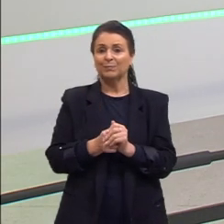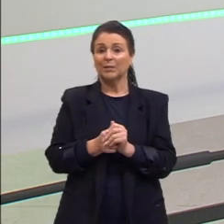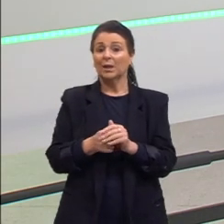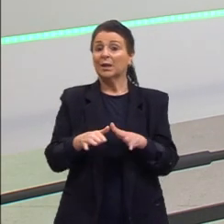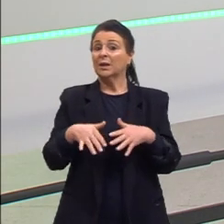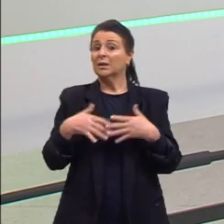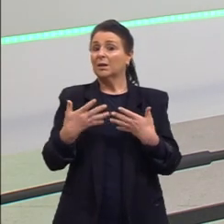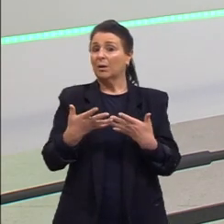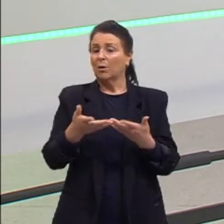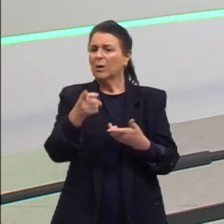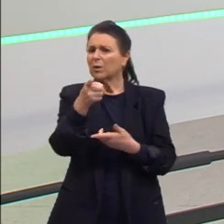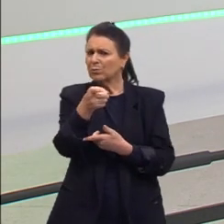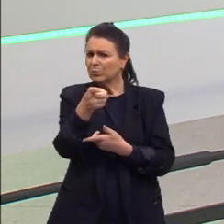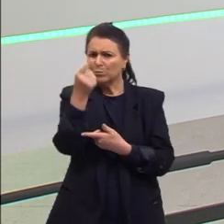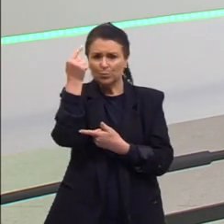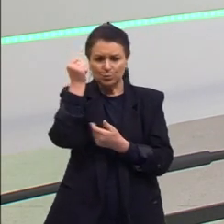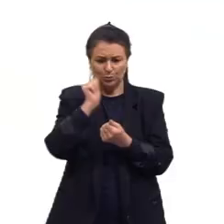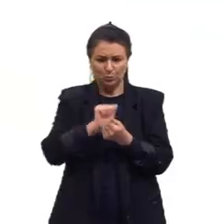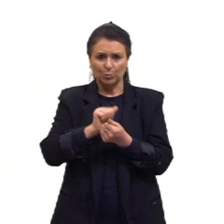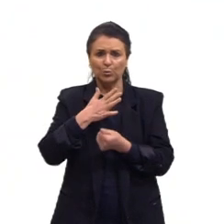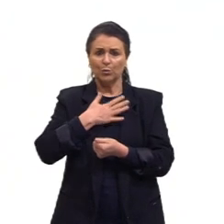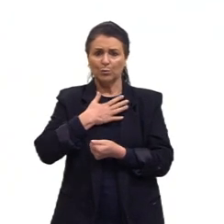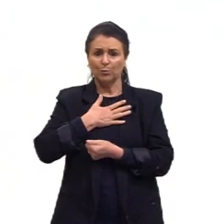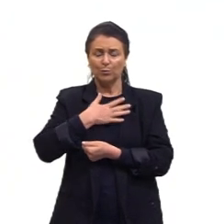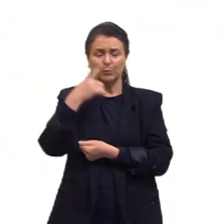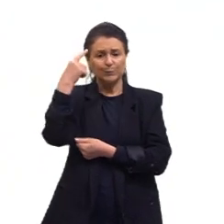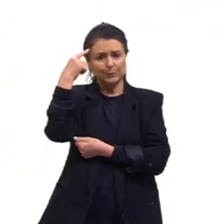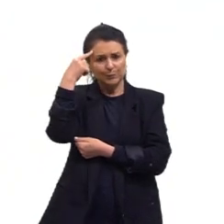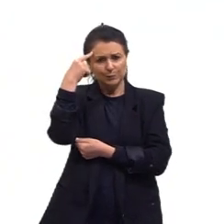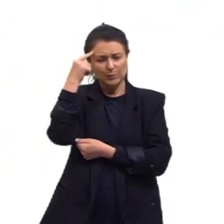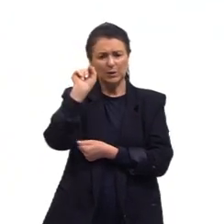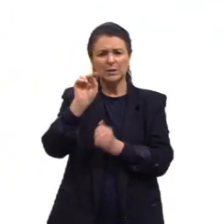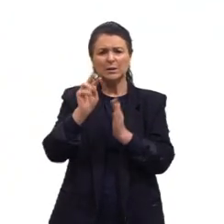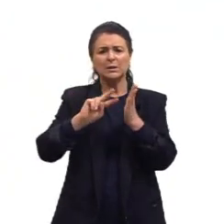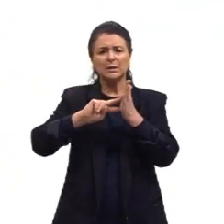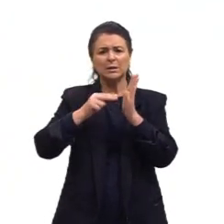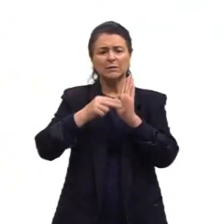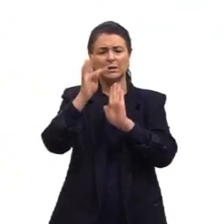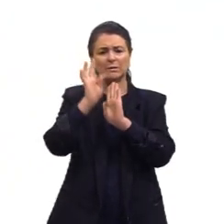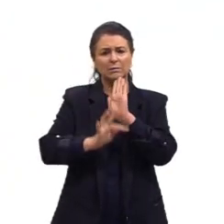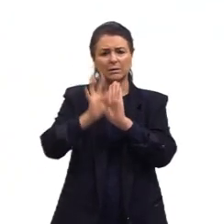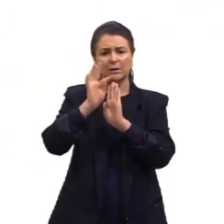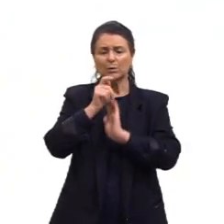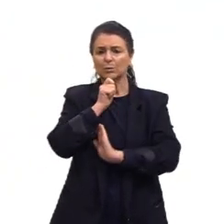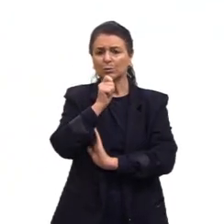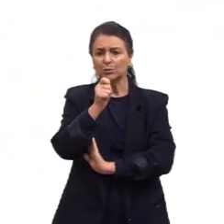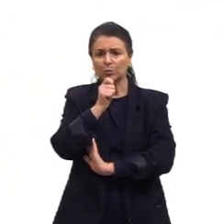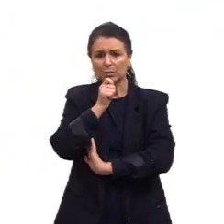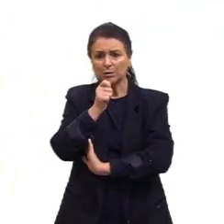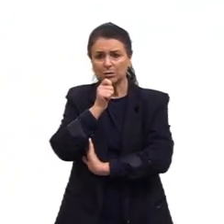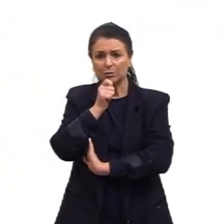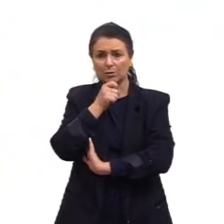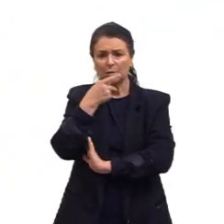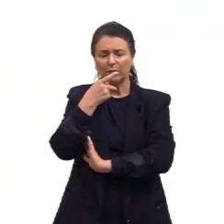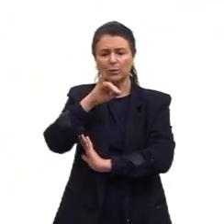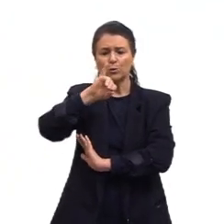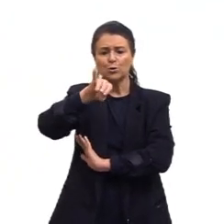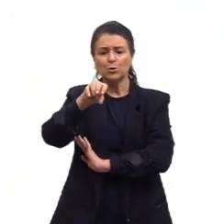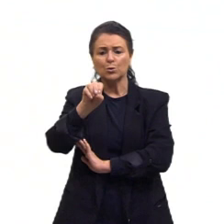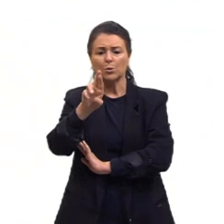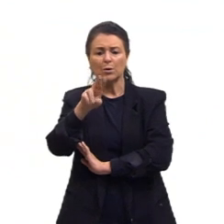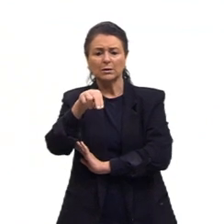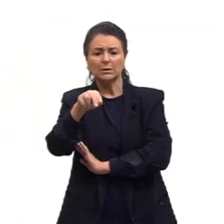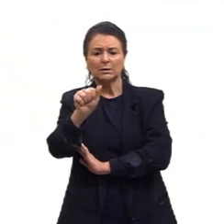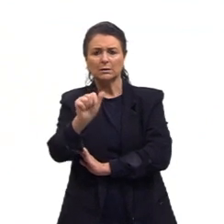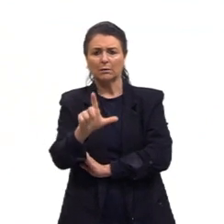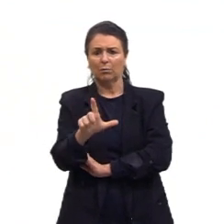eu quero refletir com vocês o que que é um texto jornalístico. A gente, quando fala em jornal, quando a gente usa